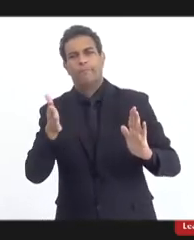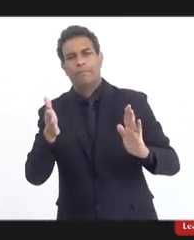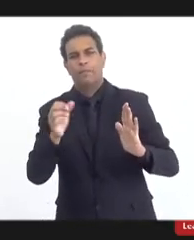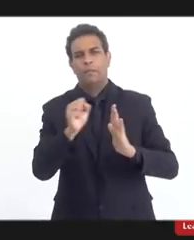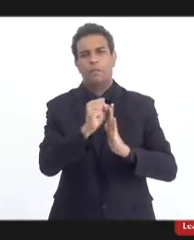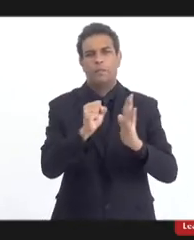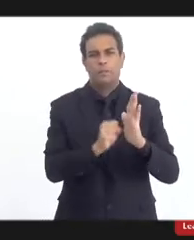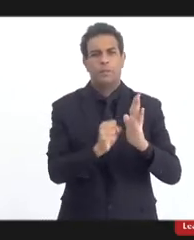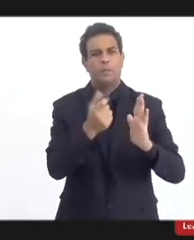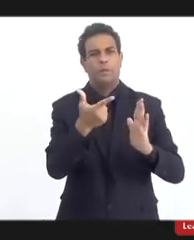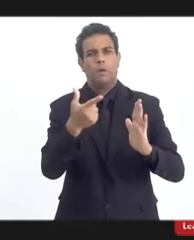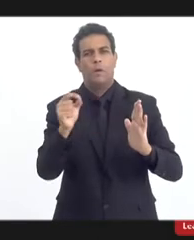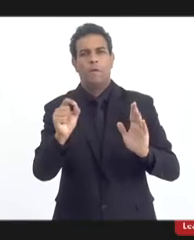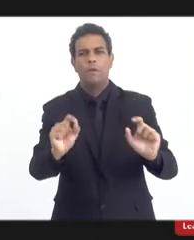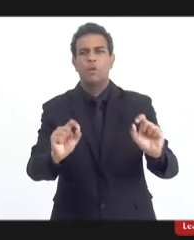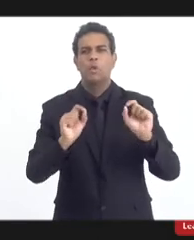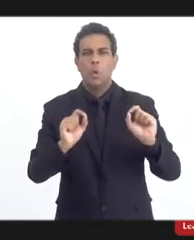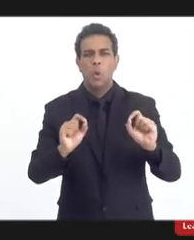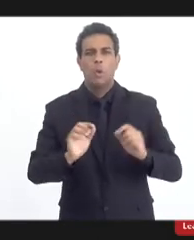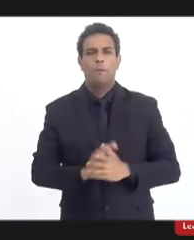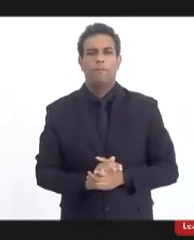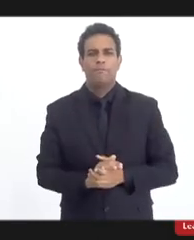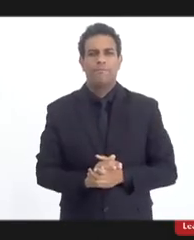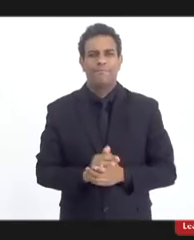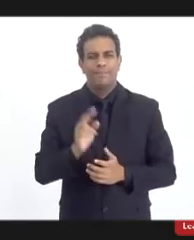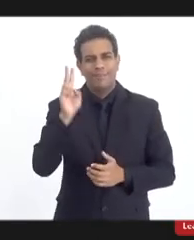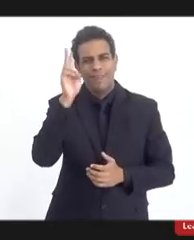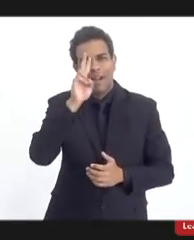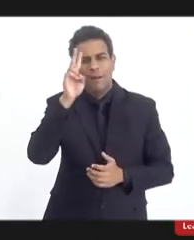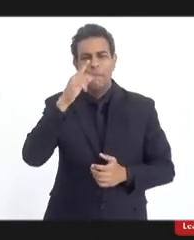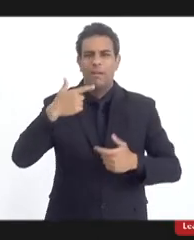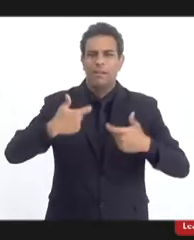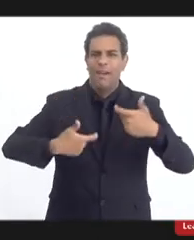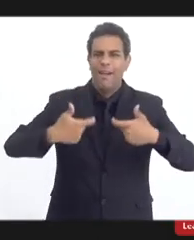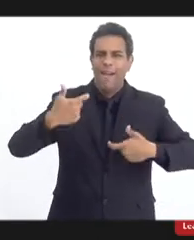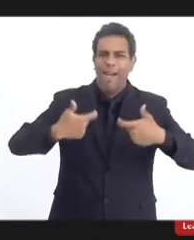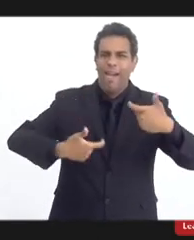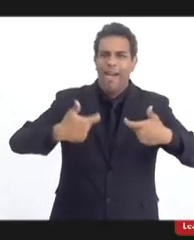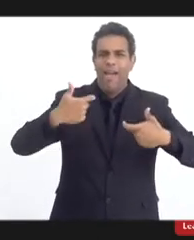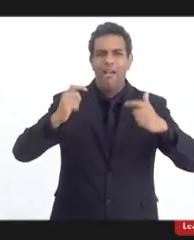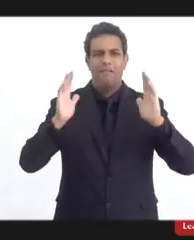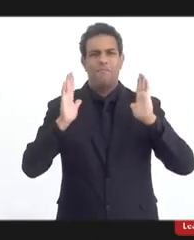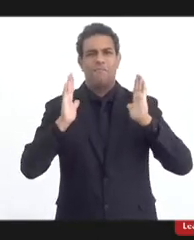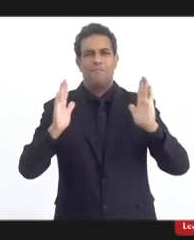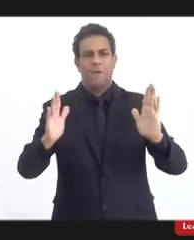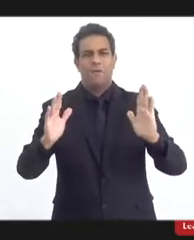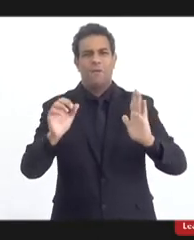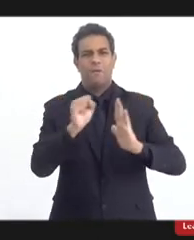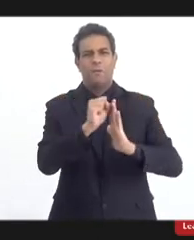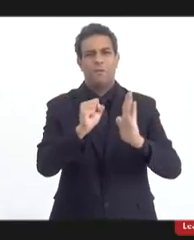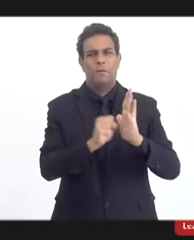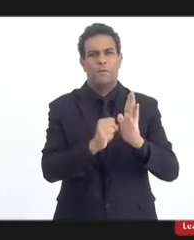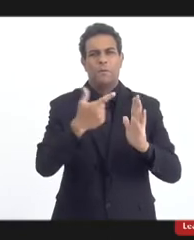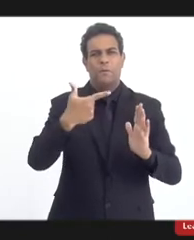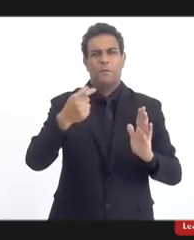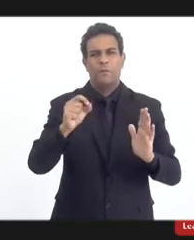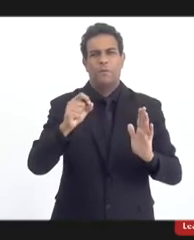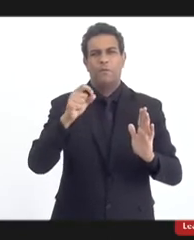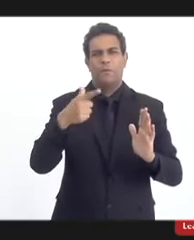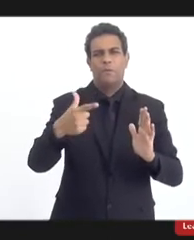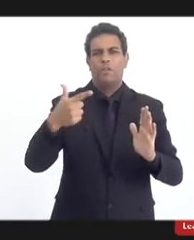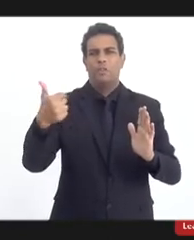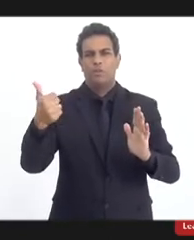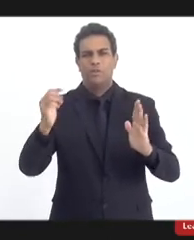diziam que as guerras nos séculos XX, XXI,